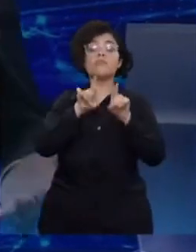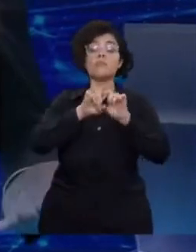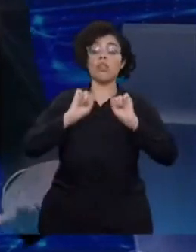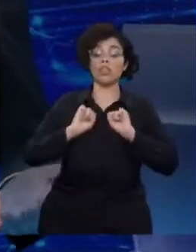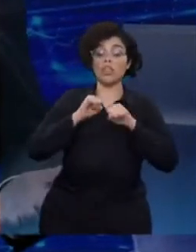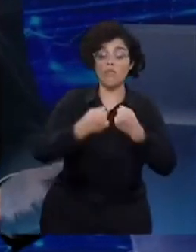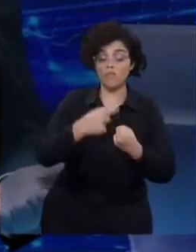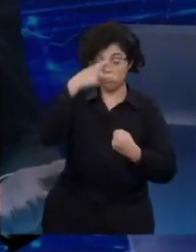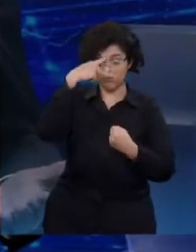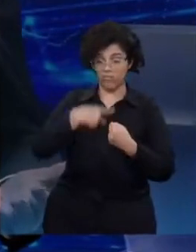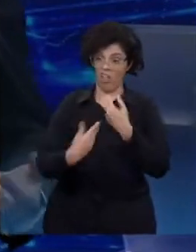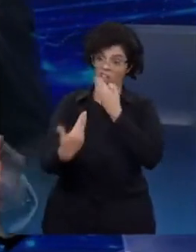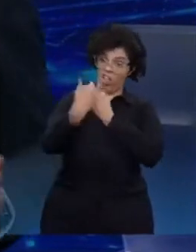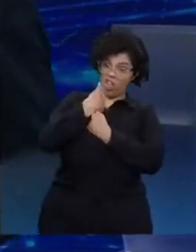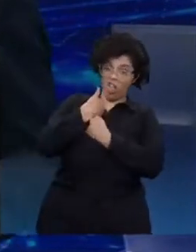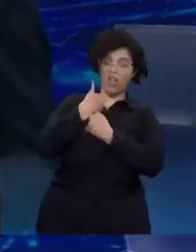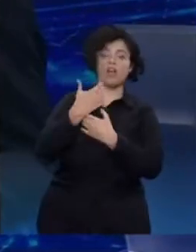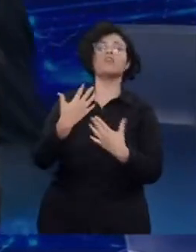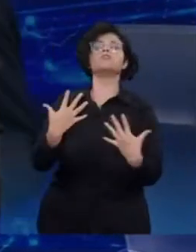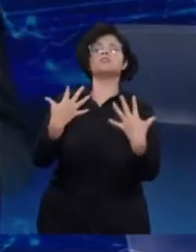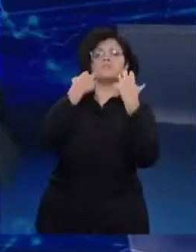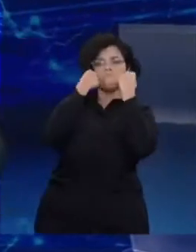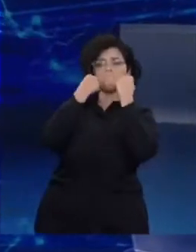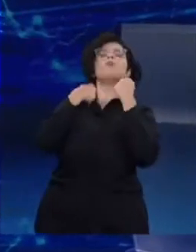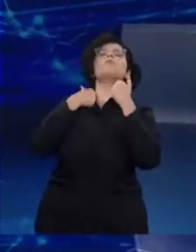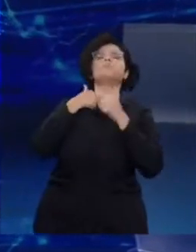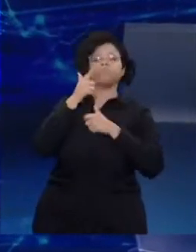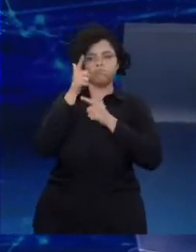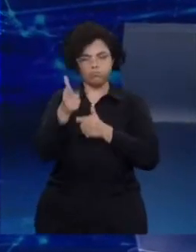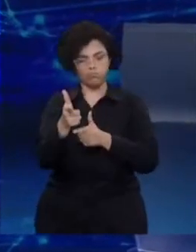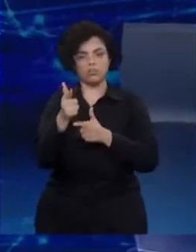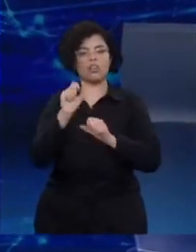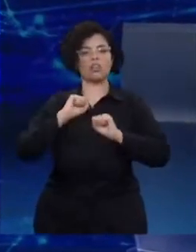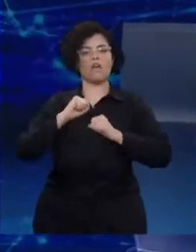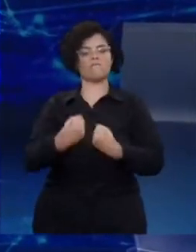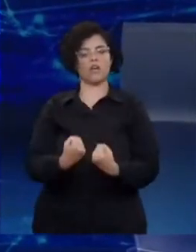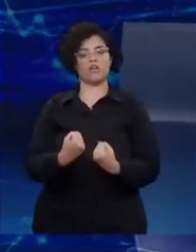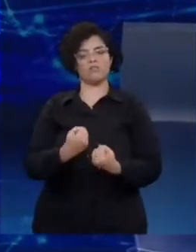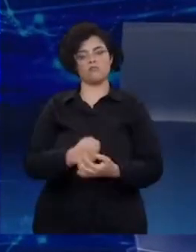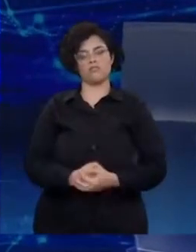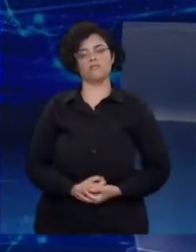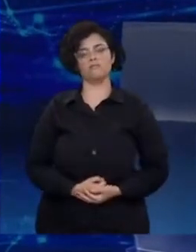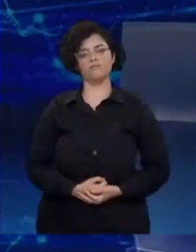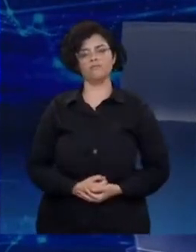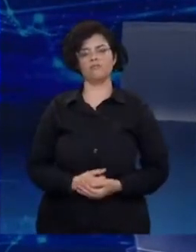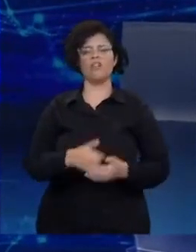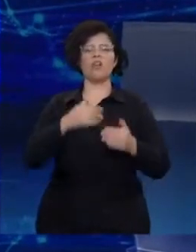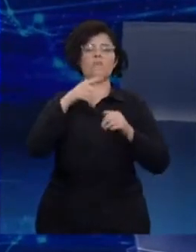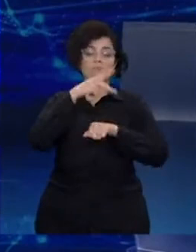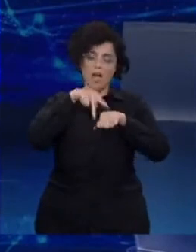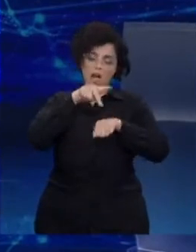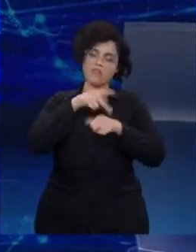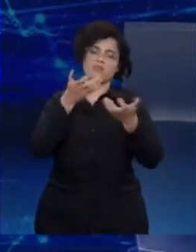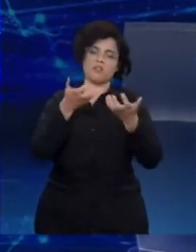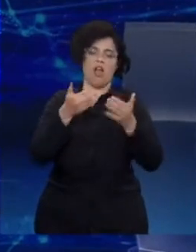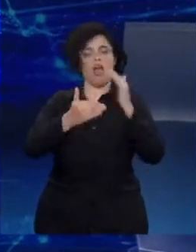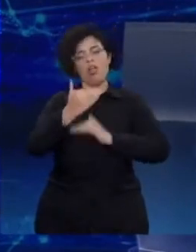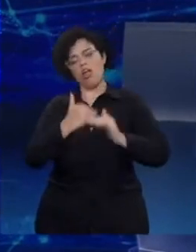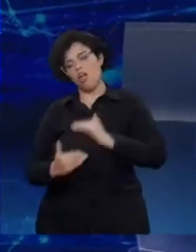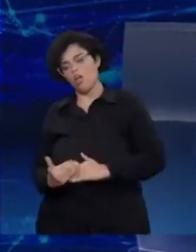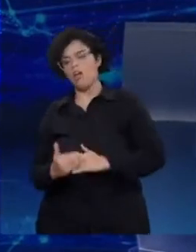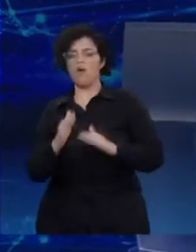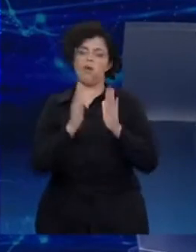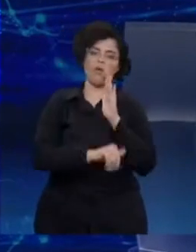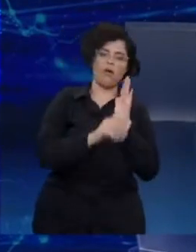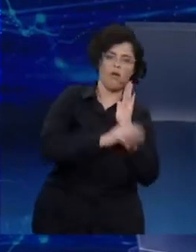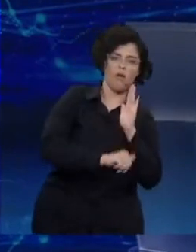defesa. Esse é o país que nós queremos. E não um país do retrocesso, da corrupção,